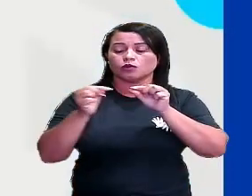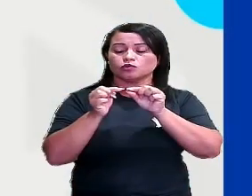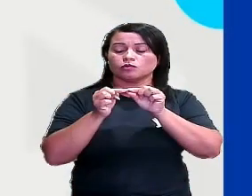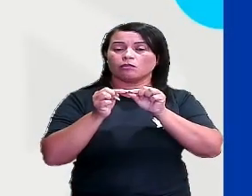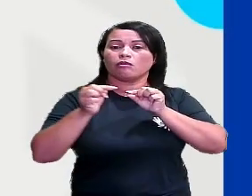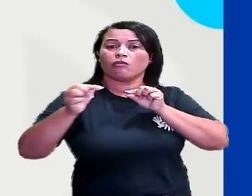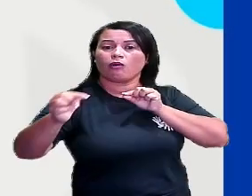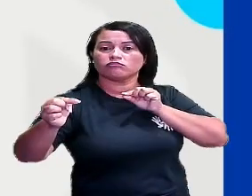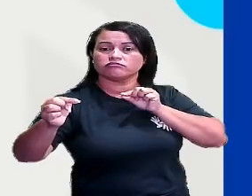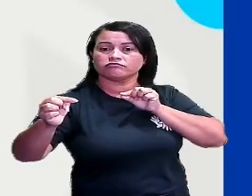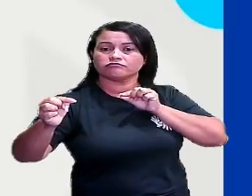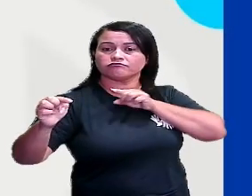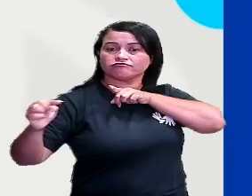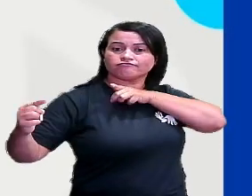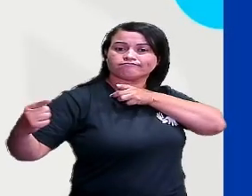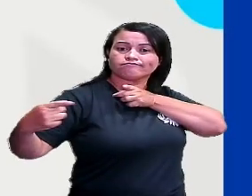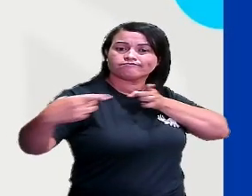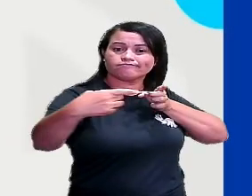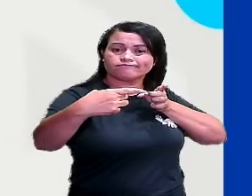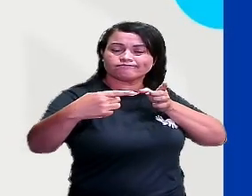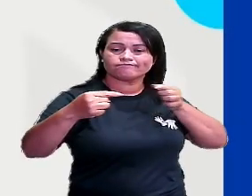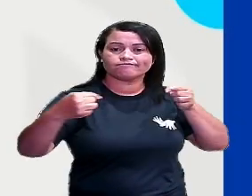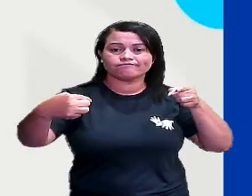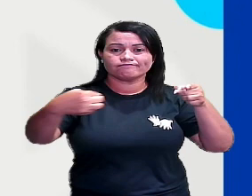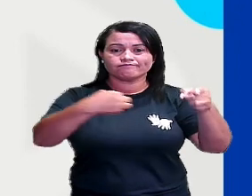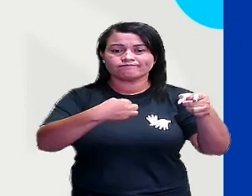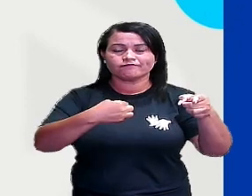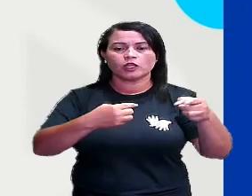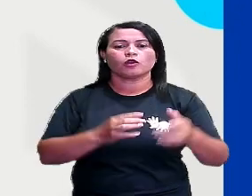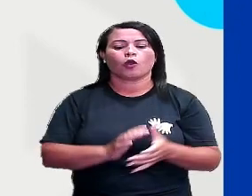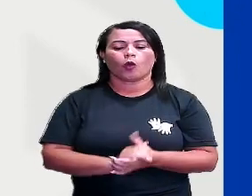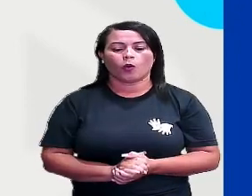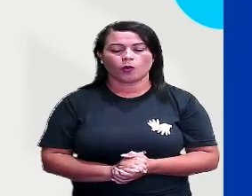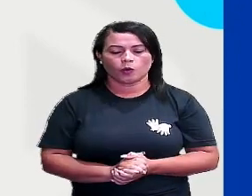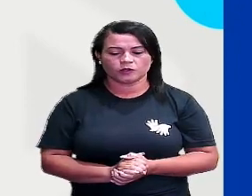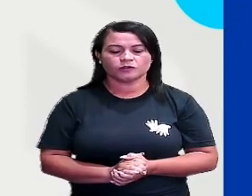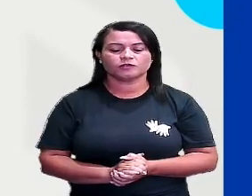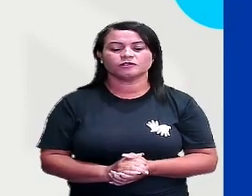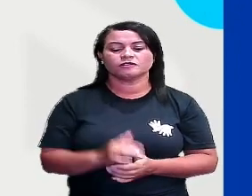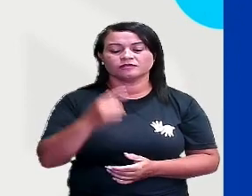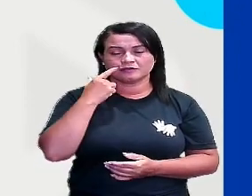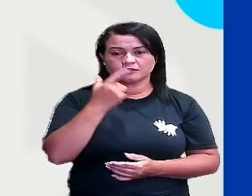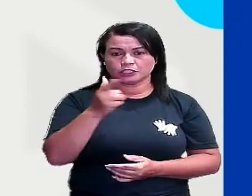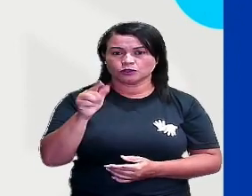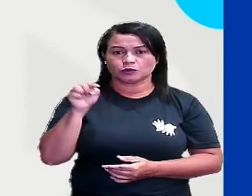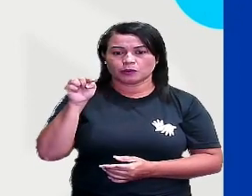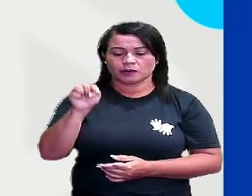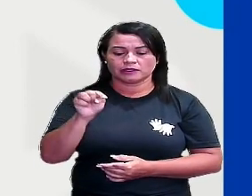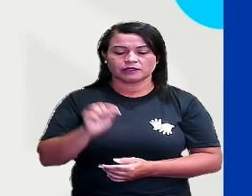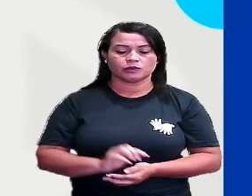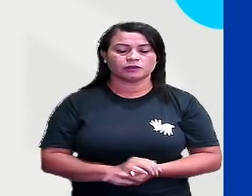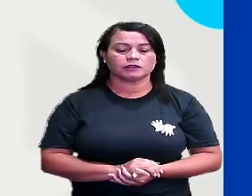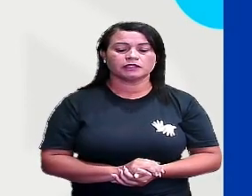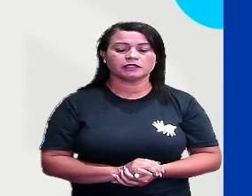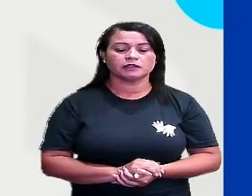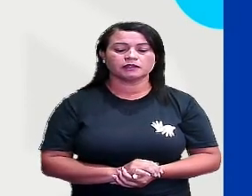arestas, como a gente viu aí no cubo. Então, vejam aí, ó, esses pontinhos que aparecem aqui na imagem. E a